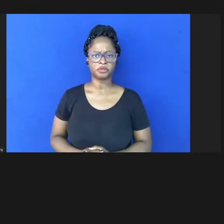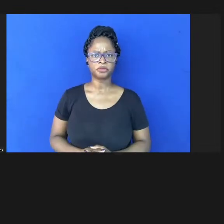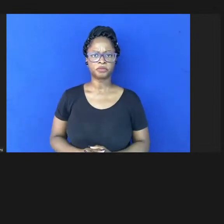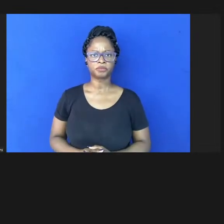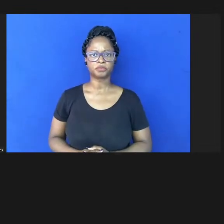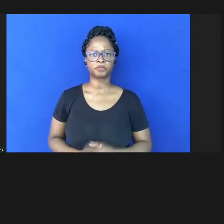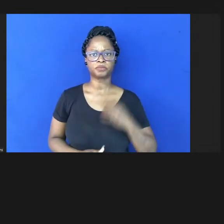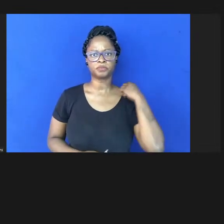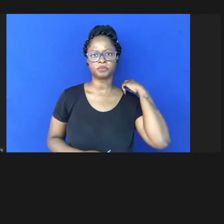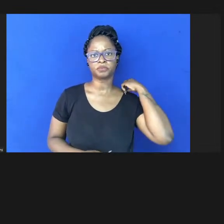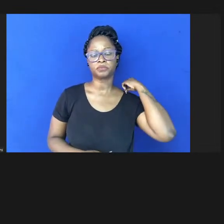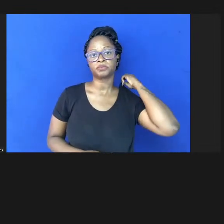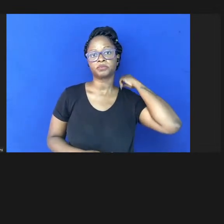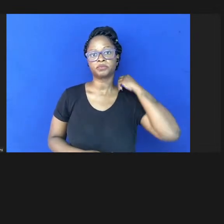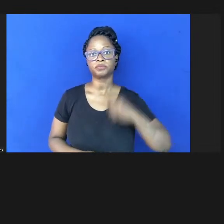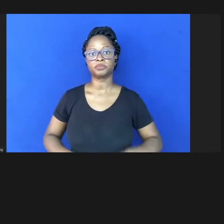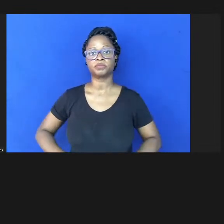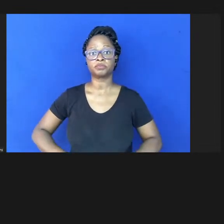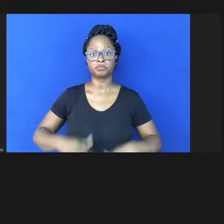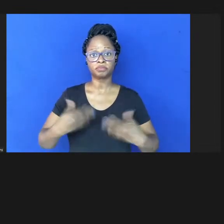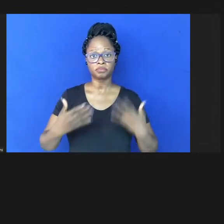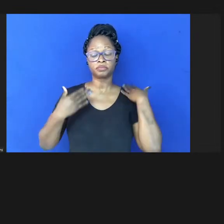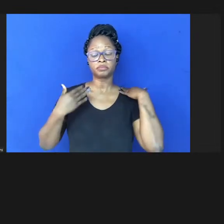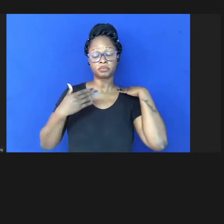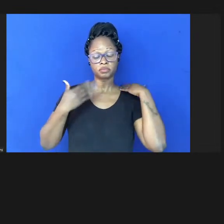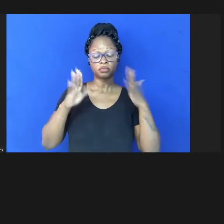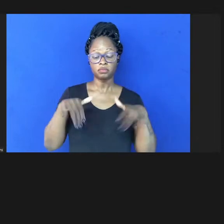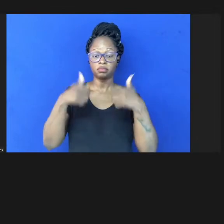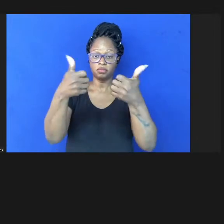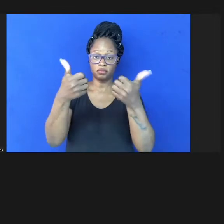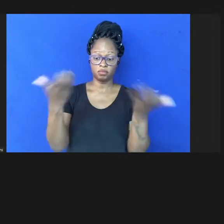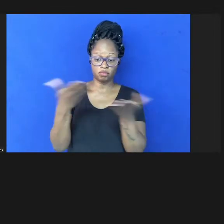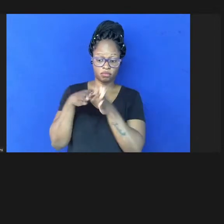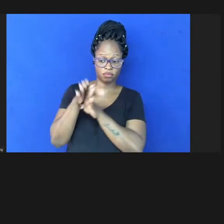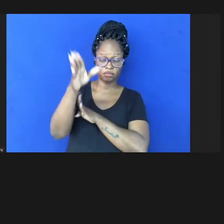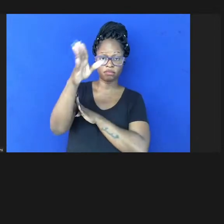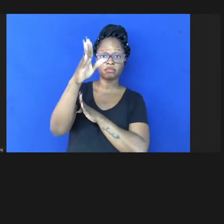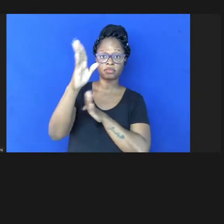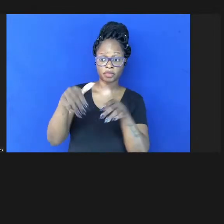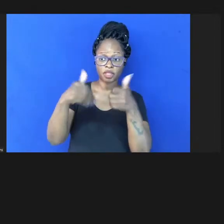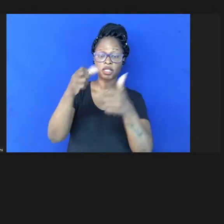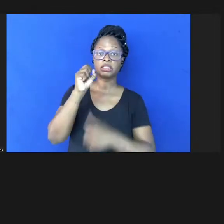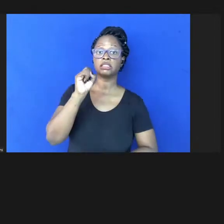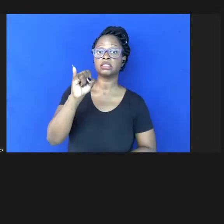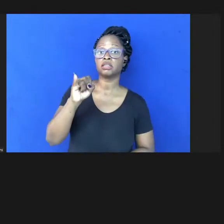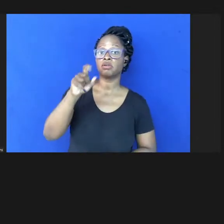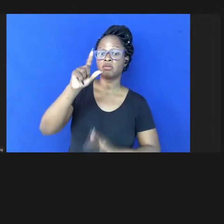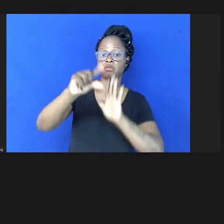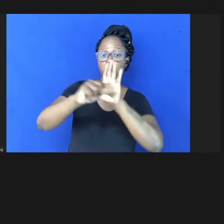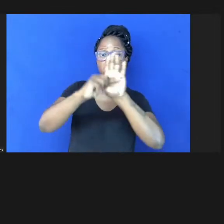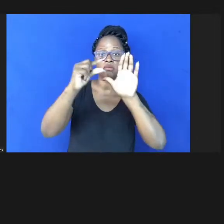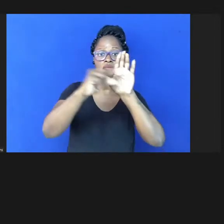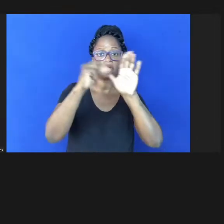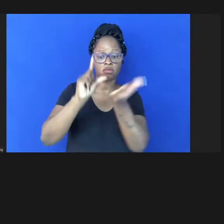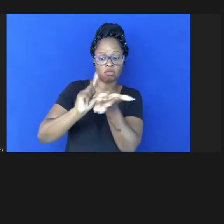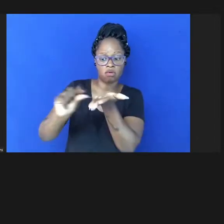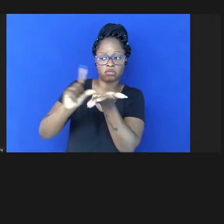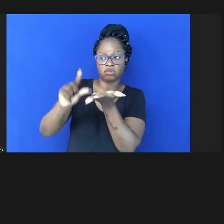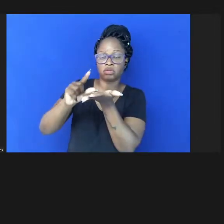e ainda melhor uma vez que esses artigos sejam retirados